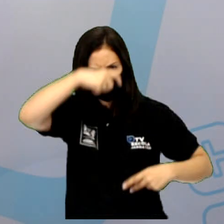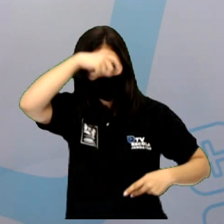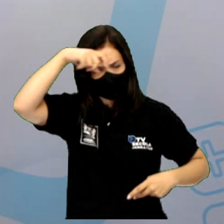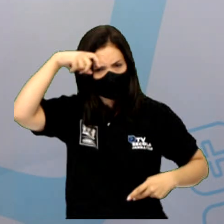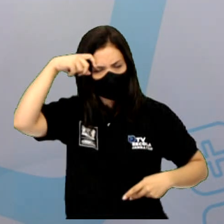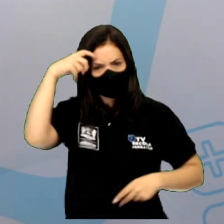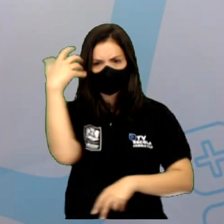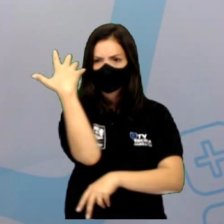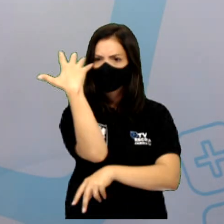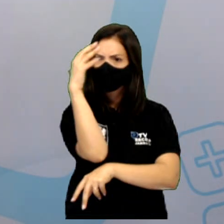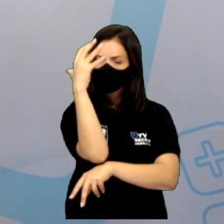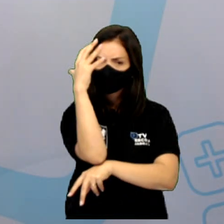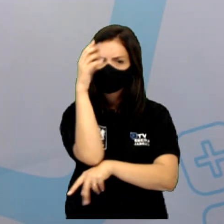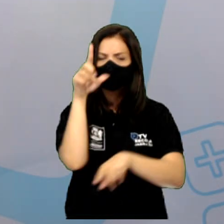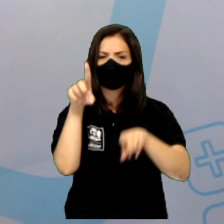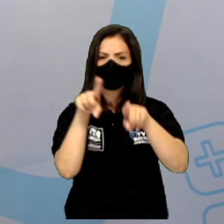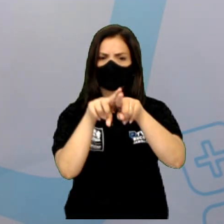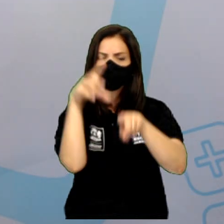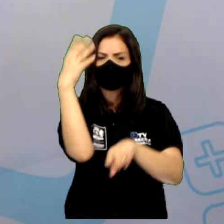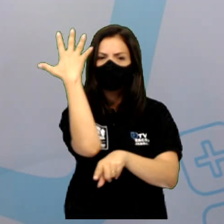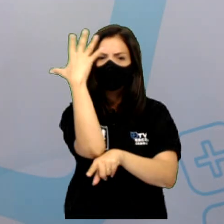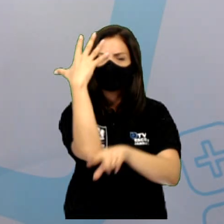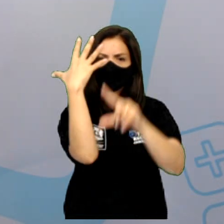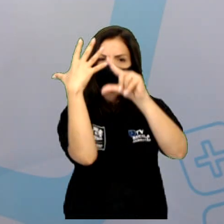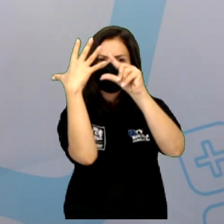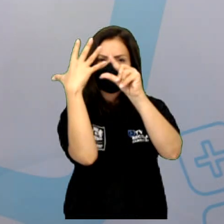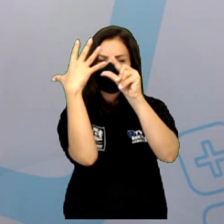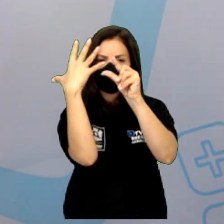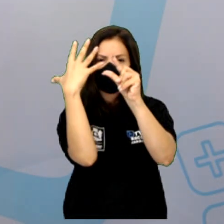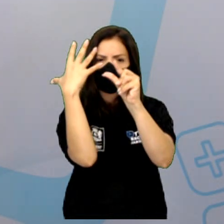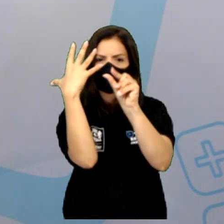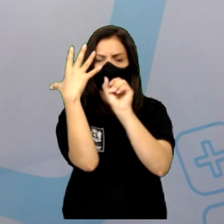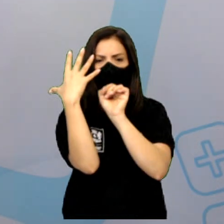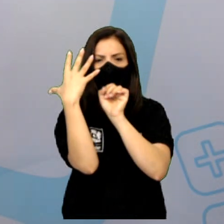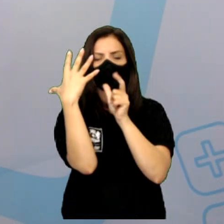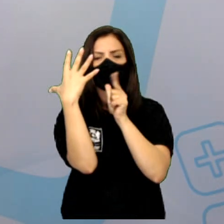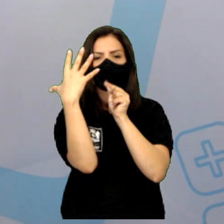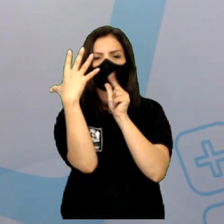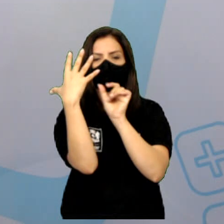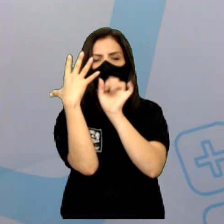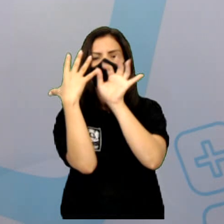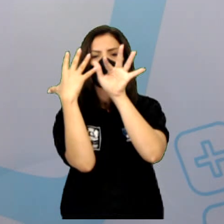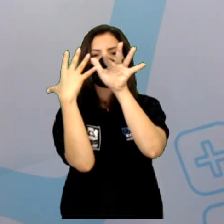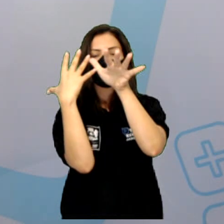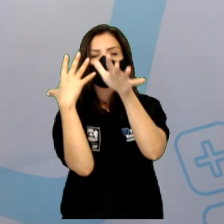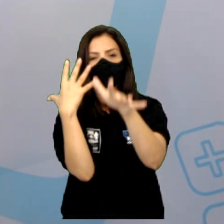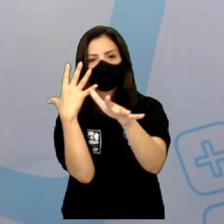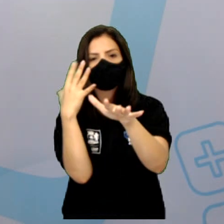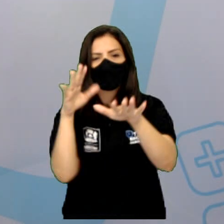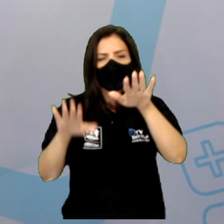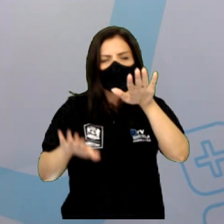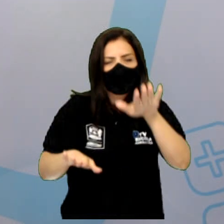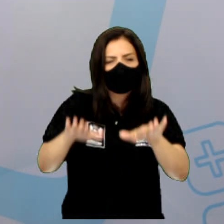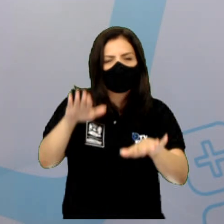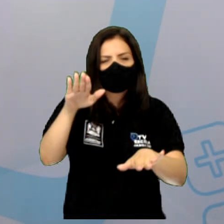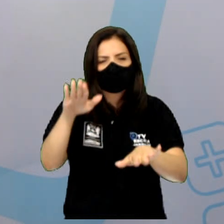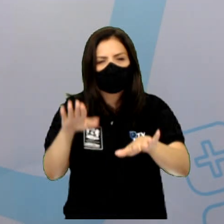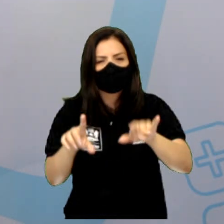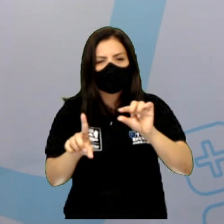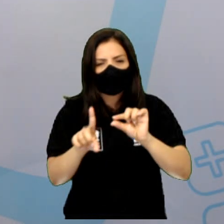Para poder manter a sua temperatura, para equilibrar a temperatura do seu corpo, as plantas